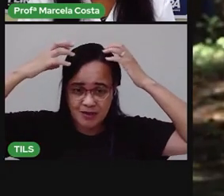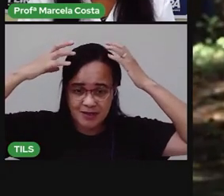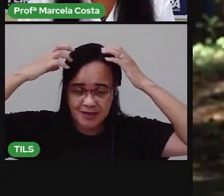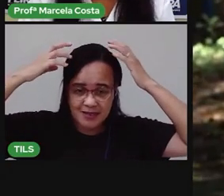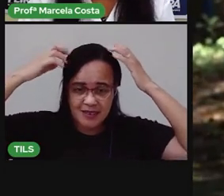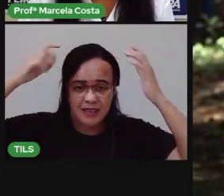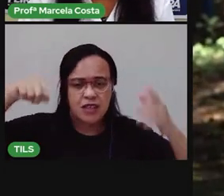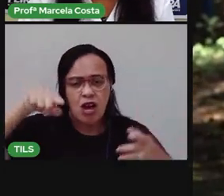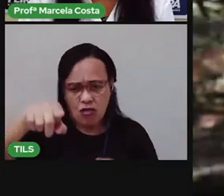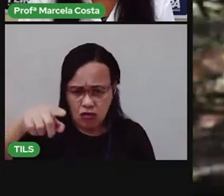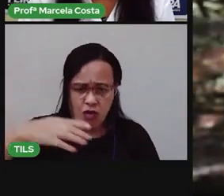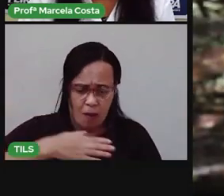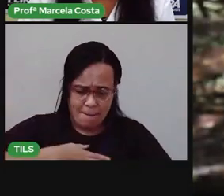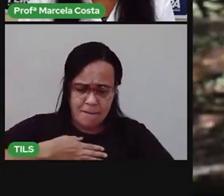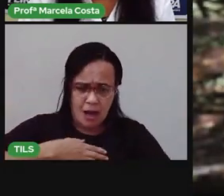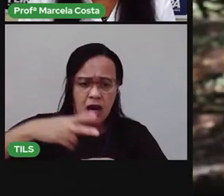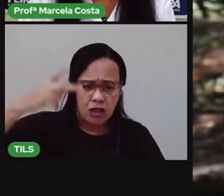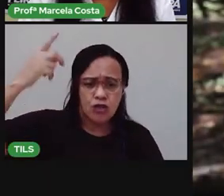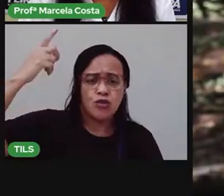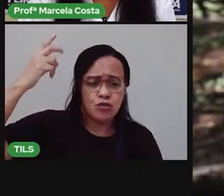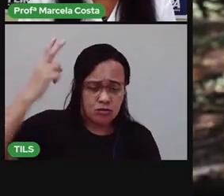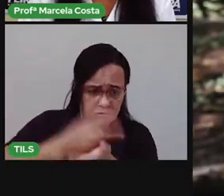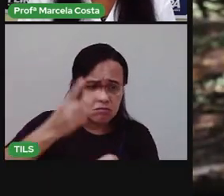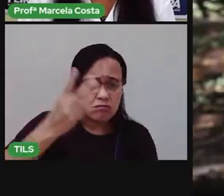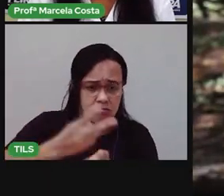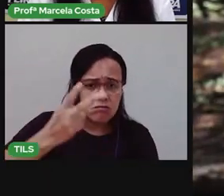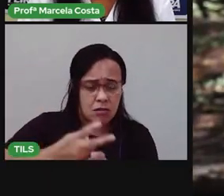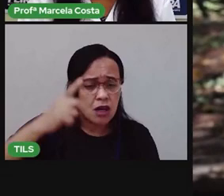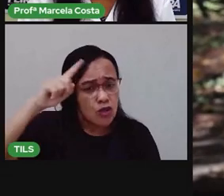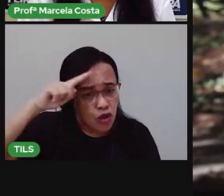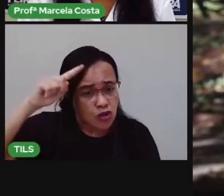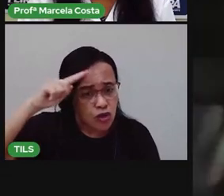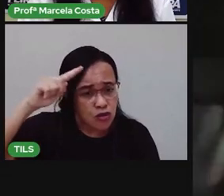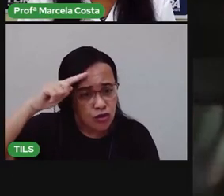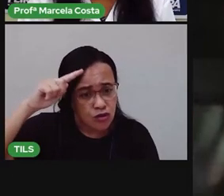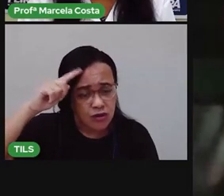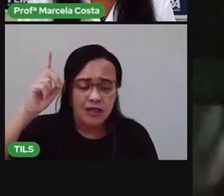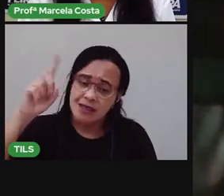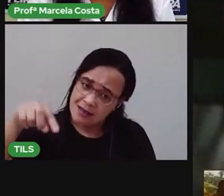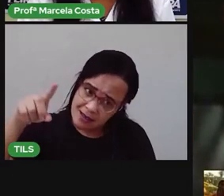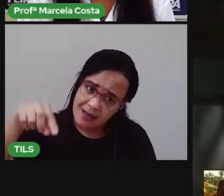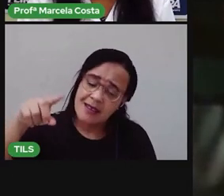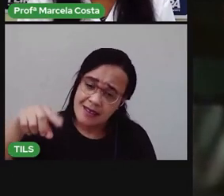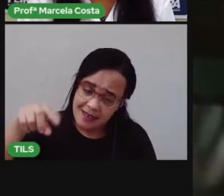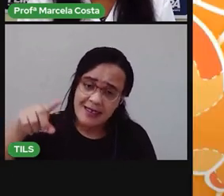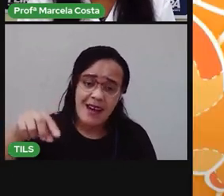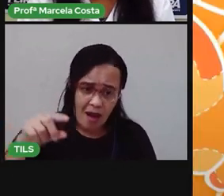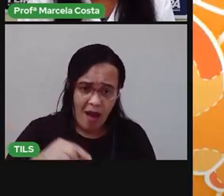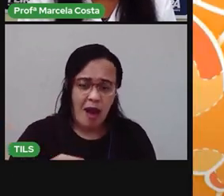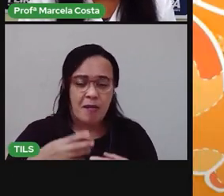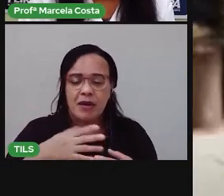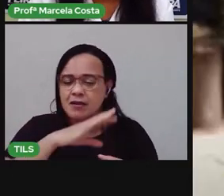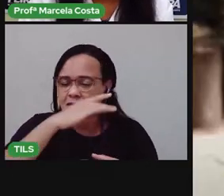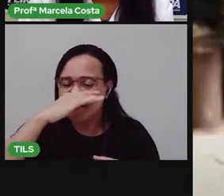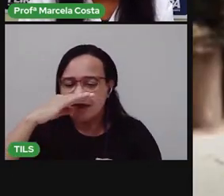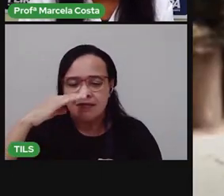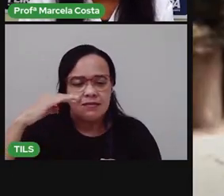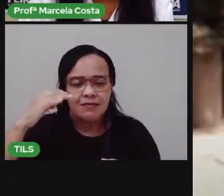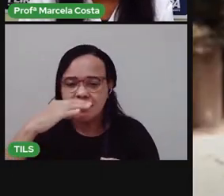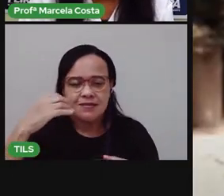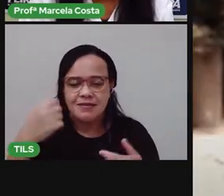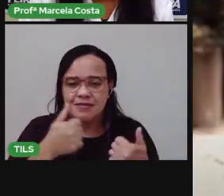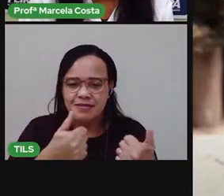você toma banho todo dia. Todo dia. Mesmo quando tá frio? Mesmo quando tá frio. É bom tomar banho, fica cheirosinho. Ah,